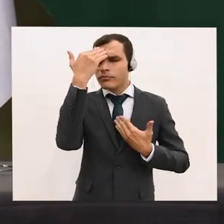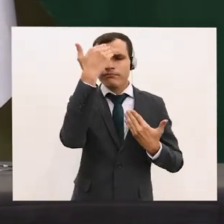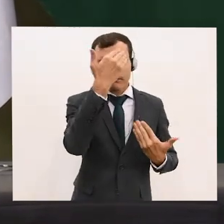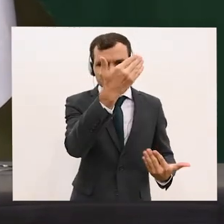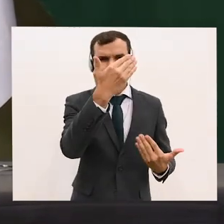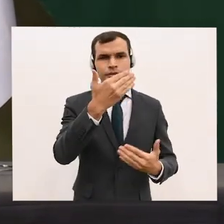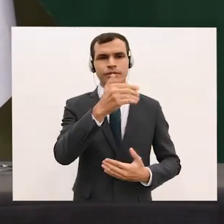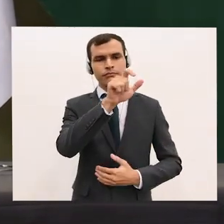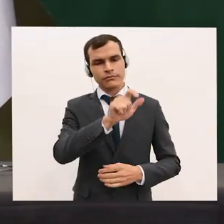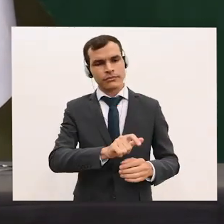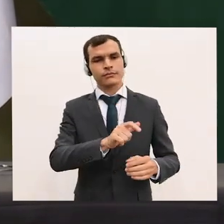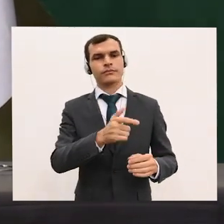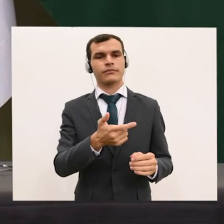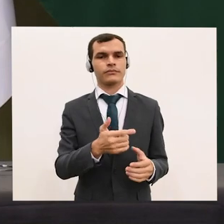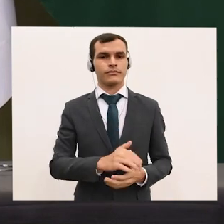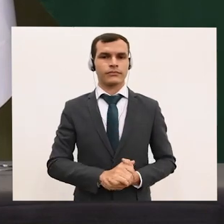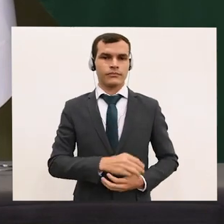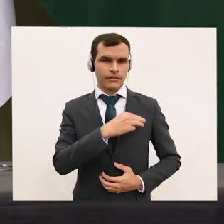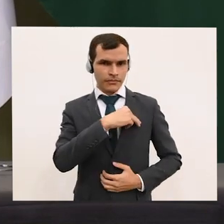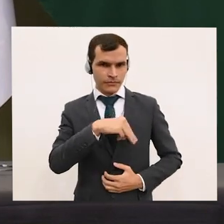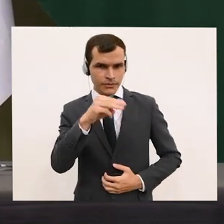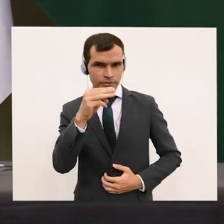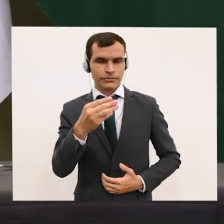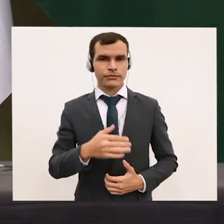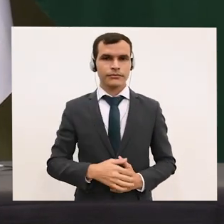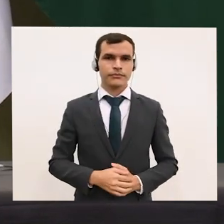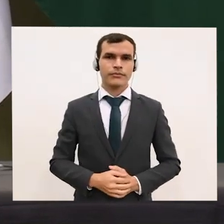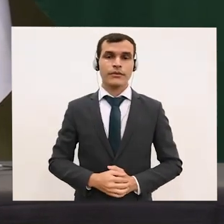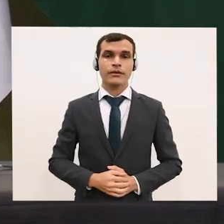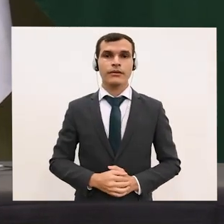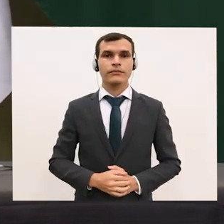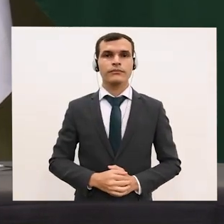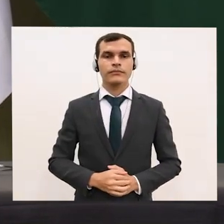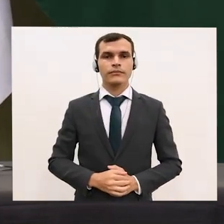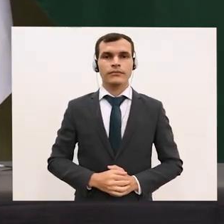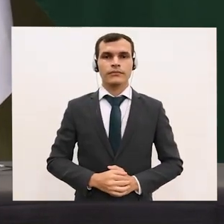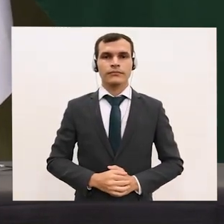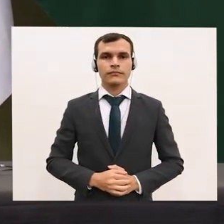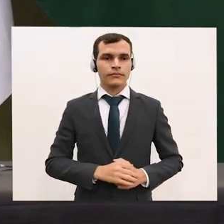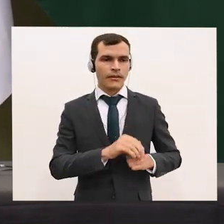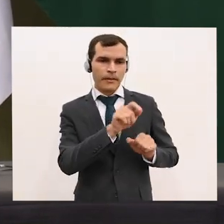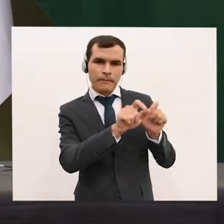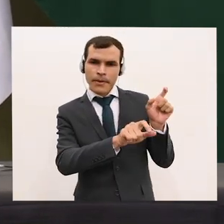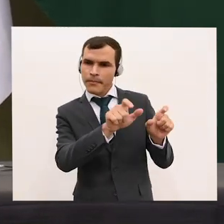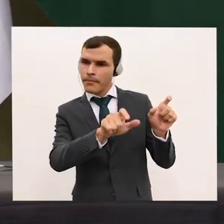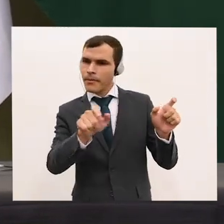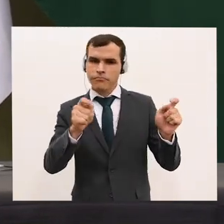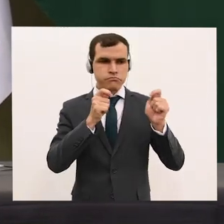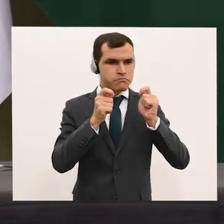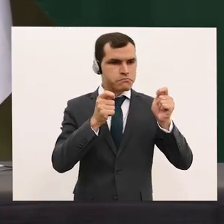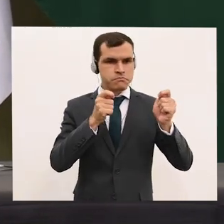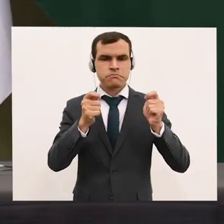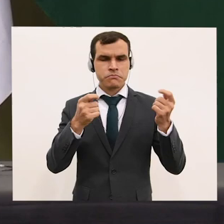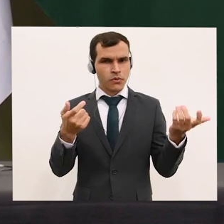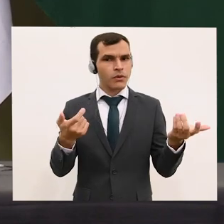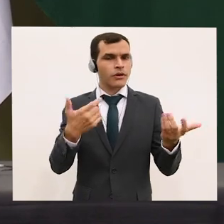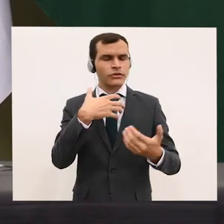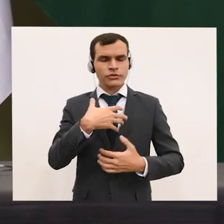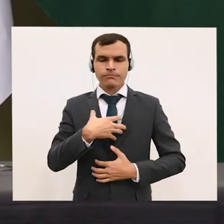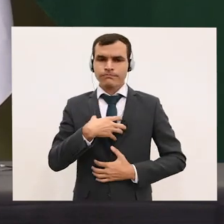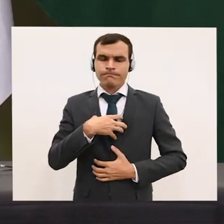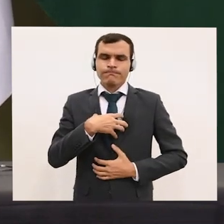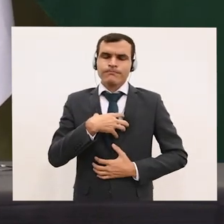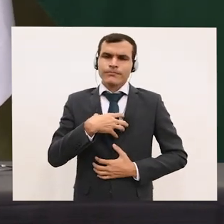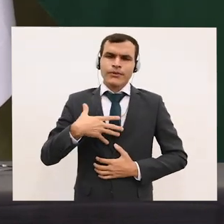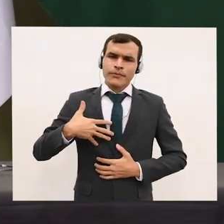It's a pleasure, members of the press, it's a pleasure to be here today, to be in Brasilia, actually. I've